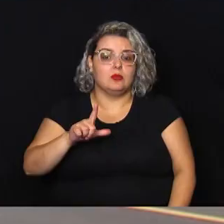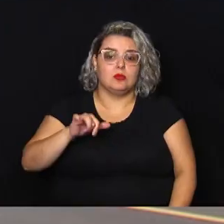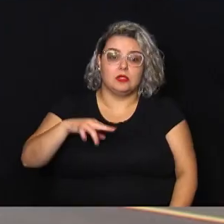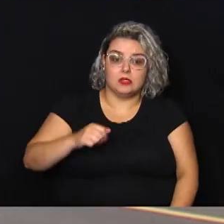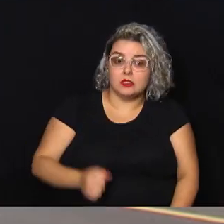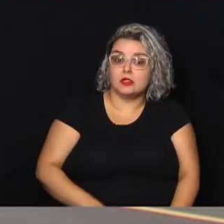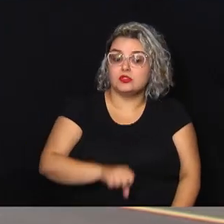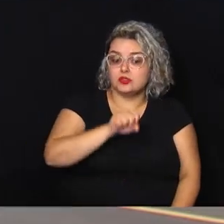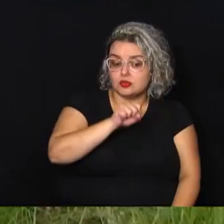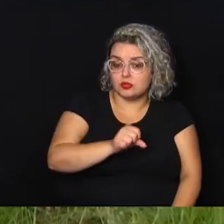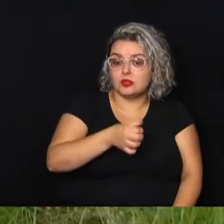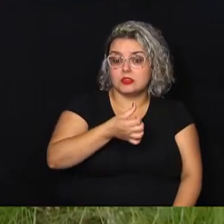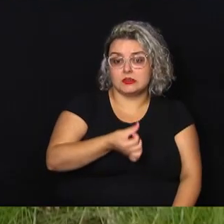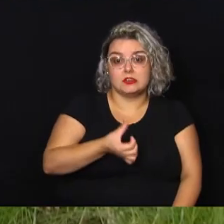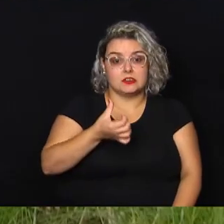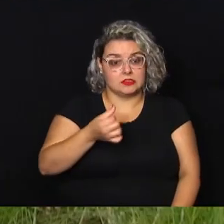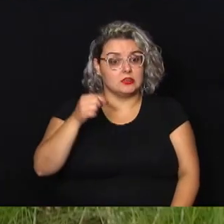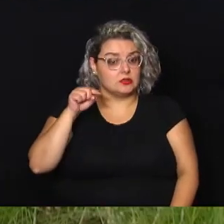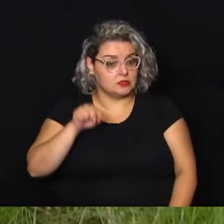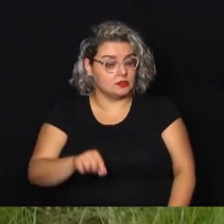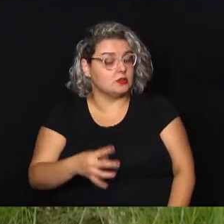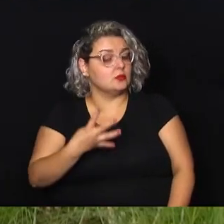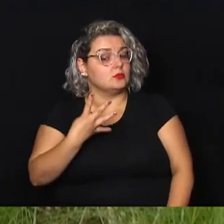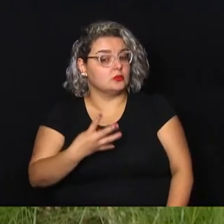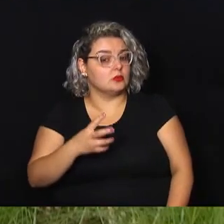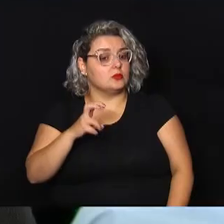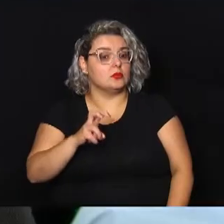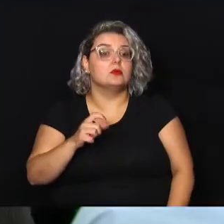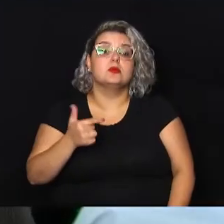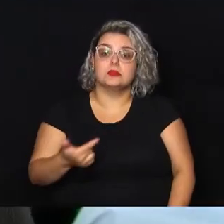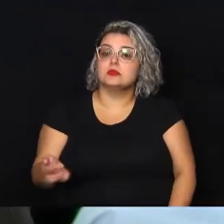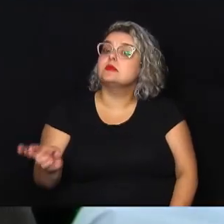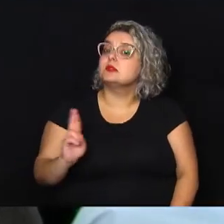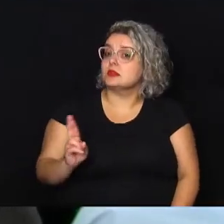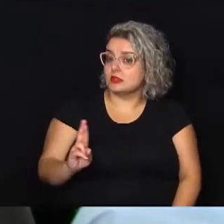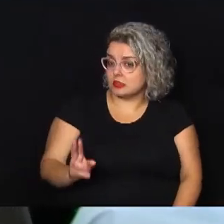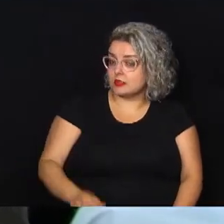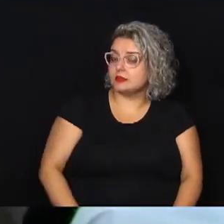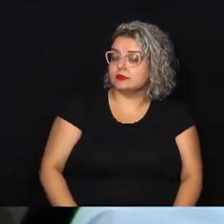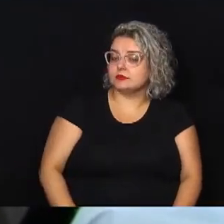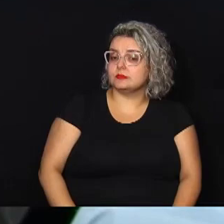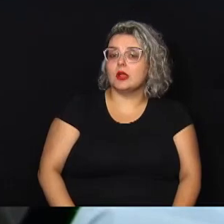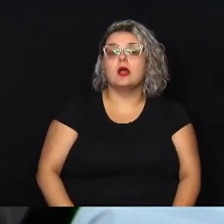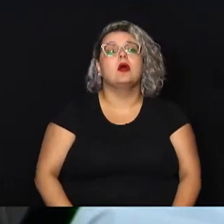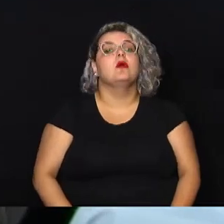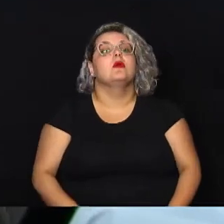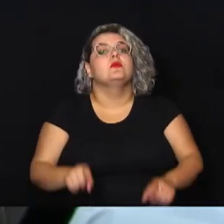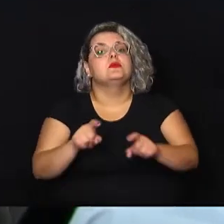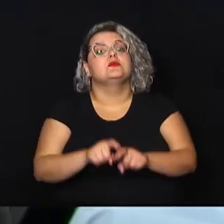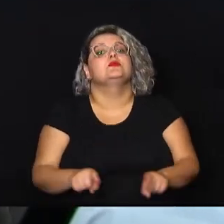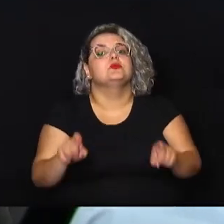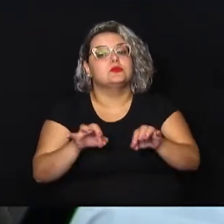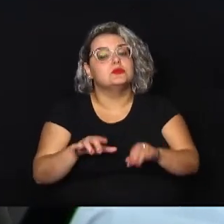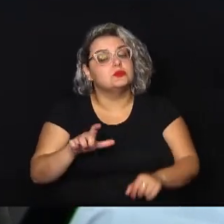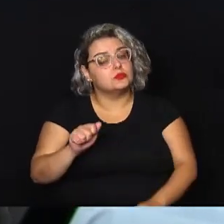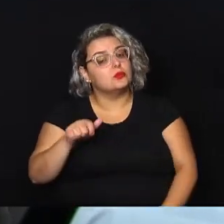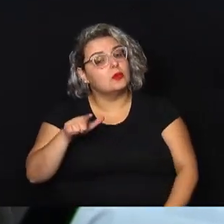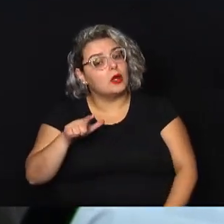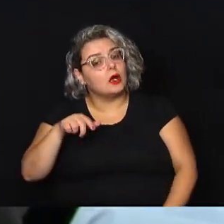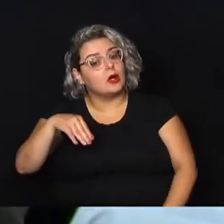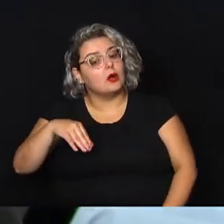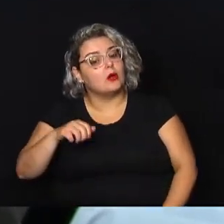866.452,00. Foram para a informatização do Almoxarifado